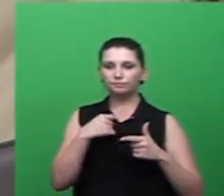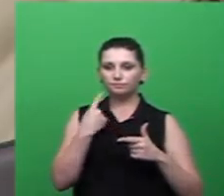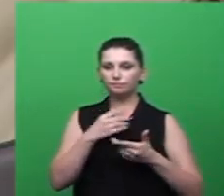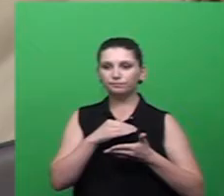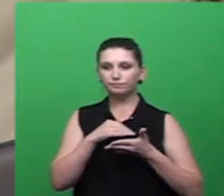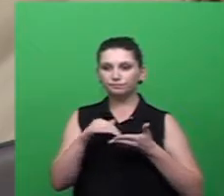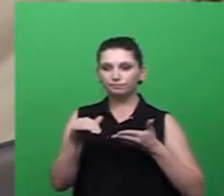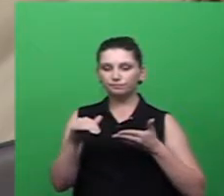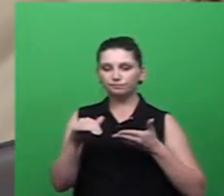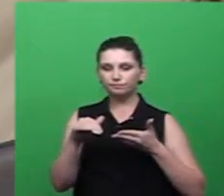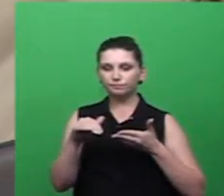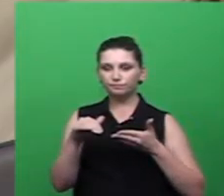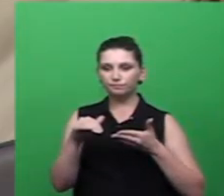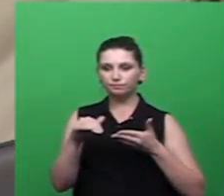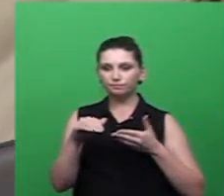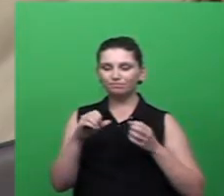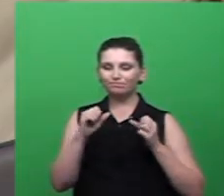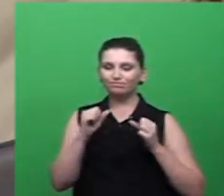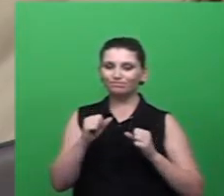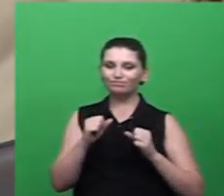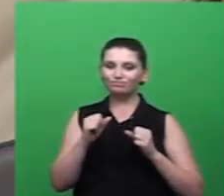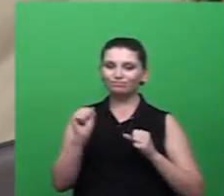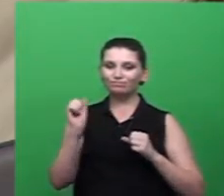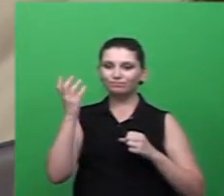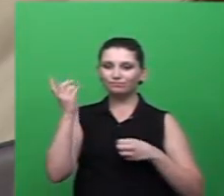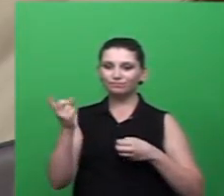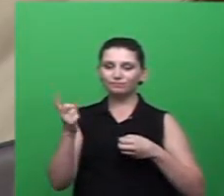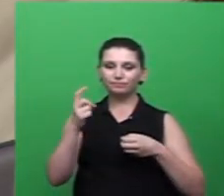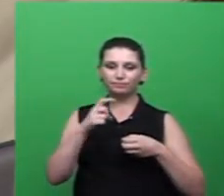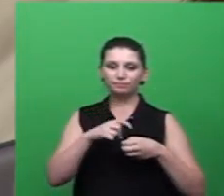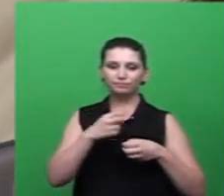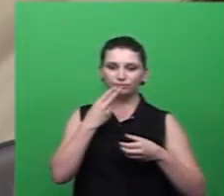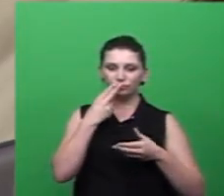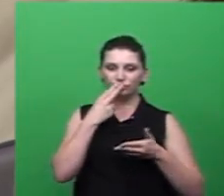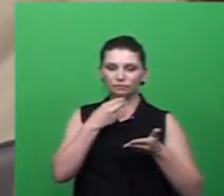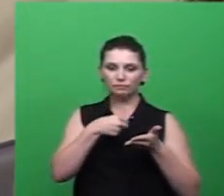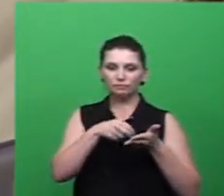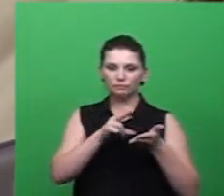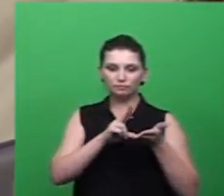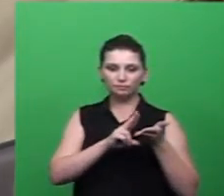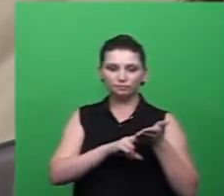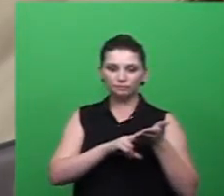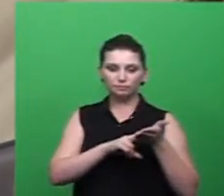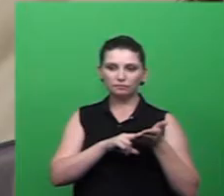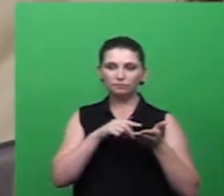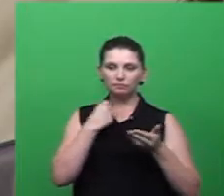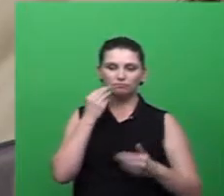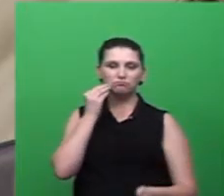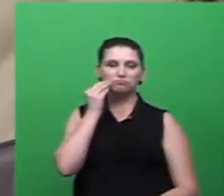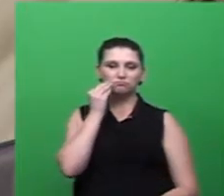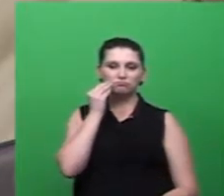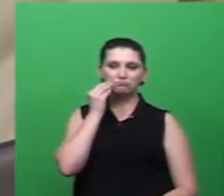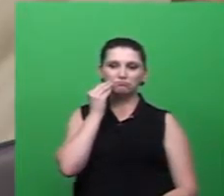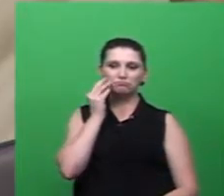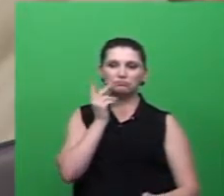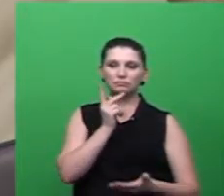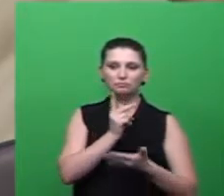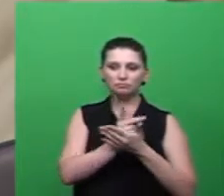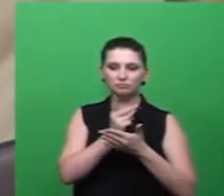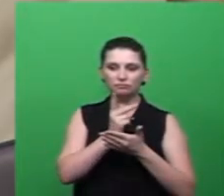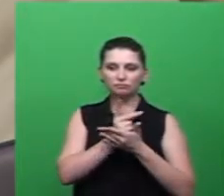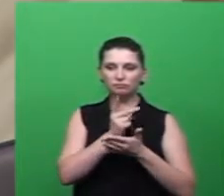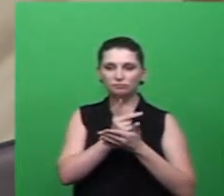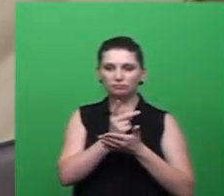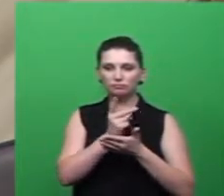muitas vezes acaba voltando porque não se localiza o proprietário aí tentamos de todas as maneiras fazer essa localização